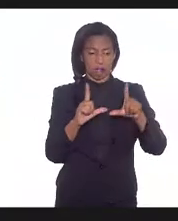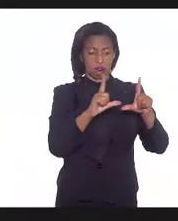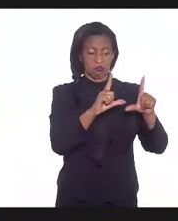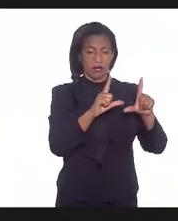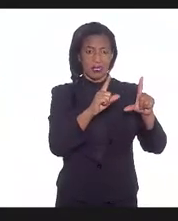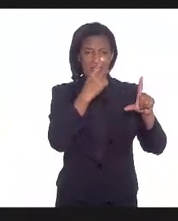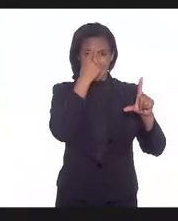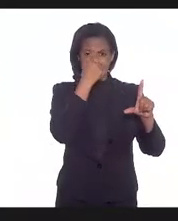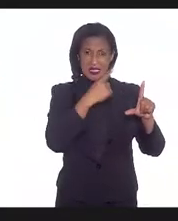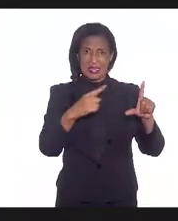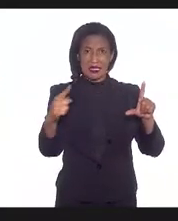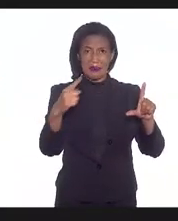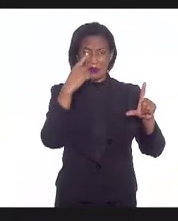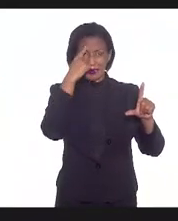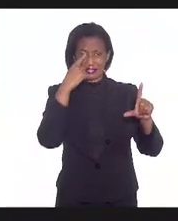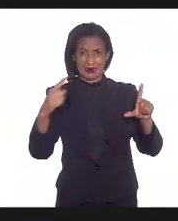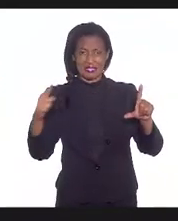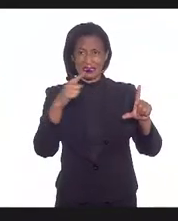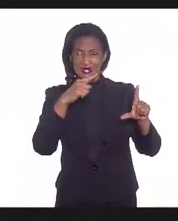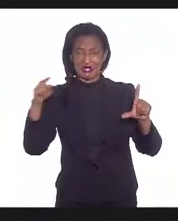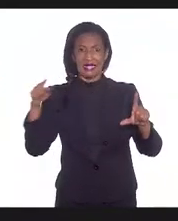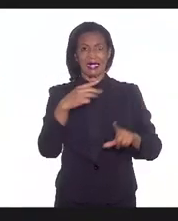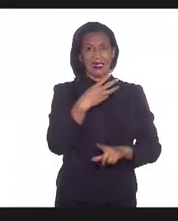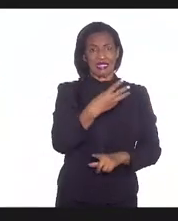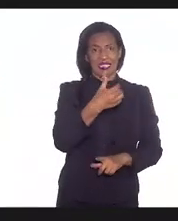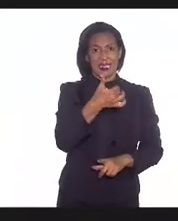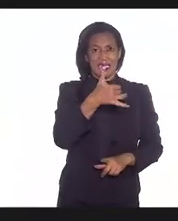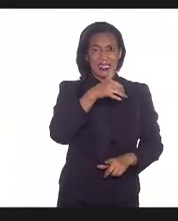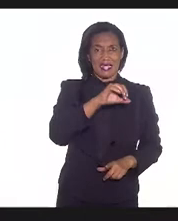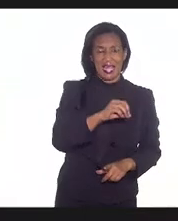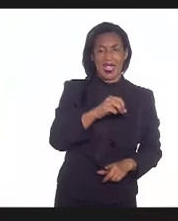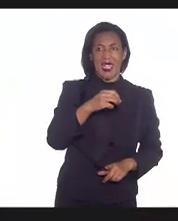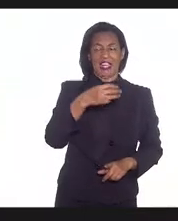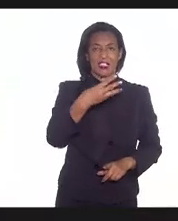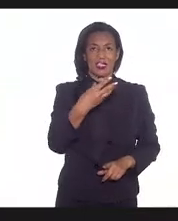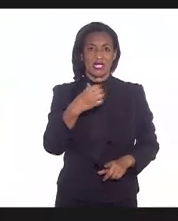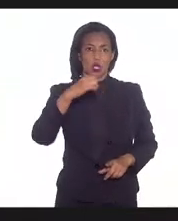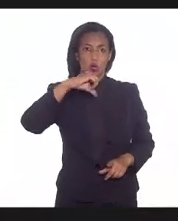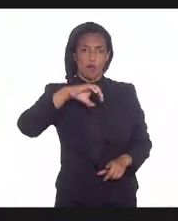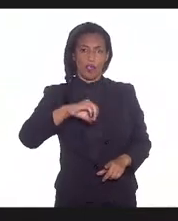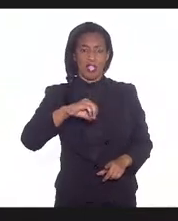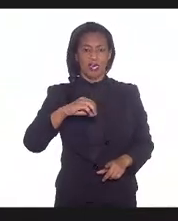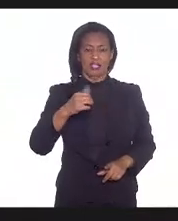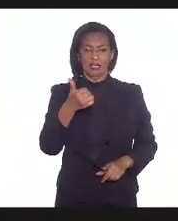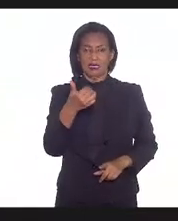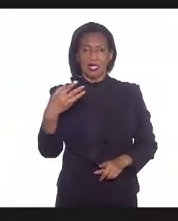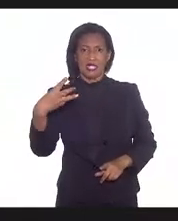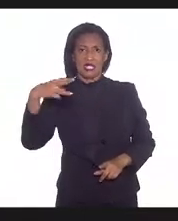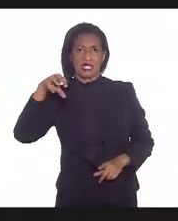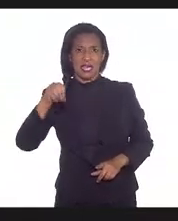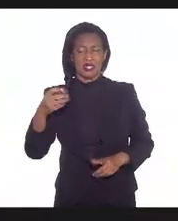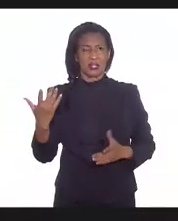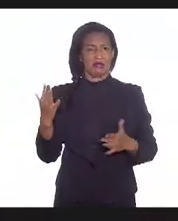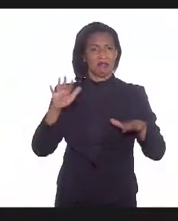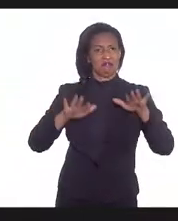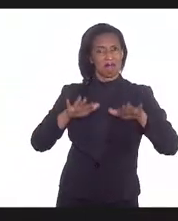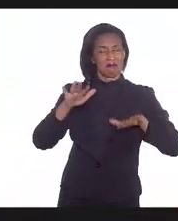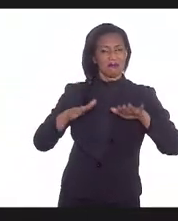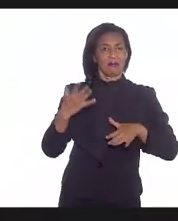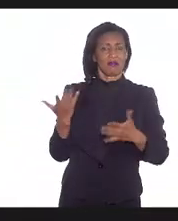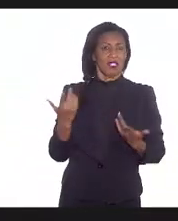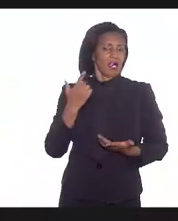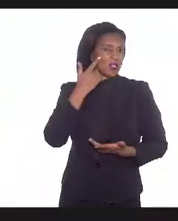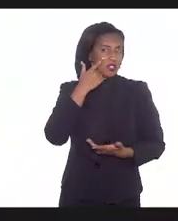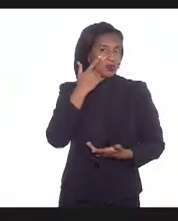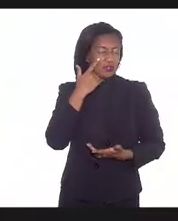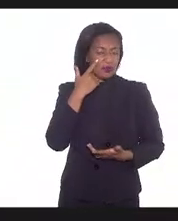semanal, né, 310 pessoas, 390, 216 pessoas, mas lembrando, né, que aquela coisa que a gente vê,